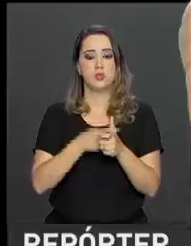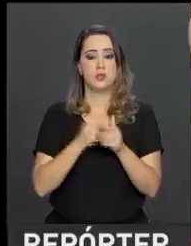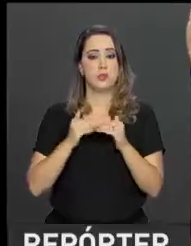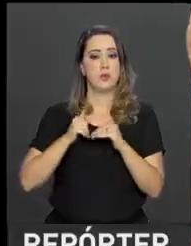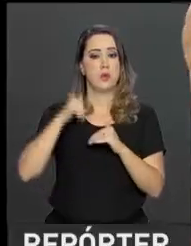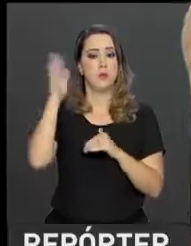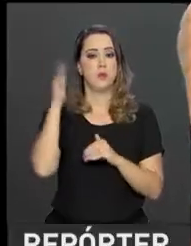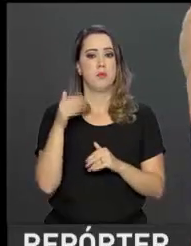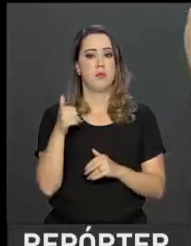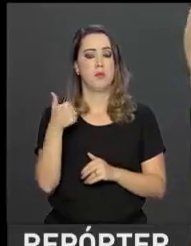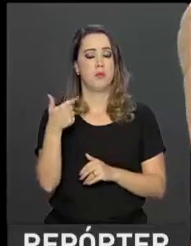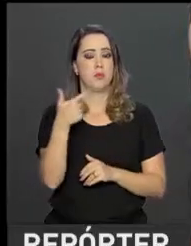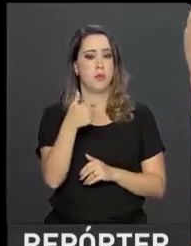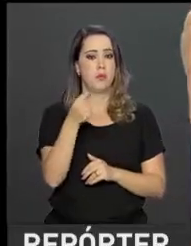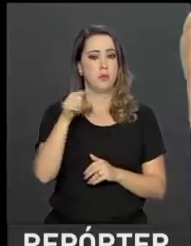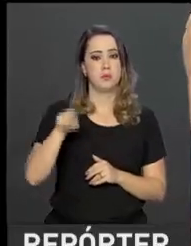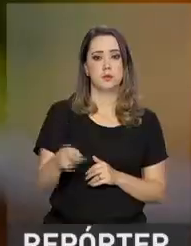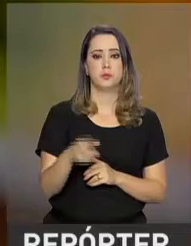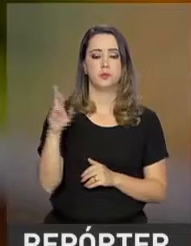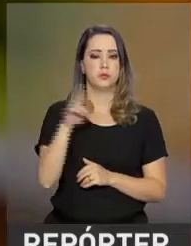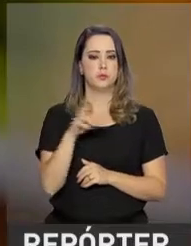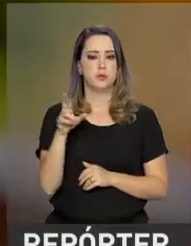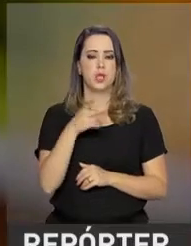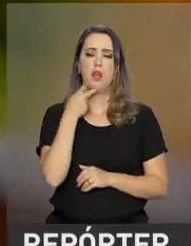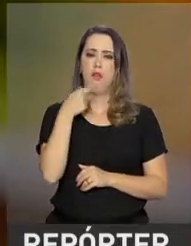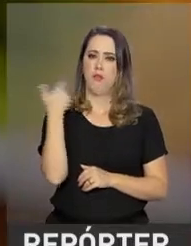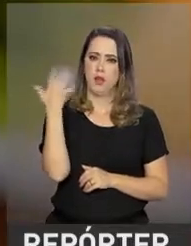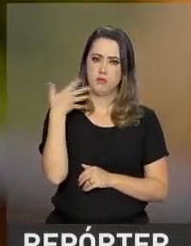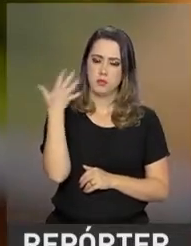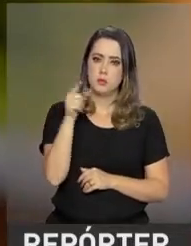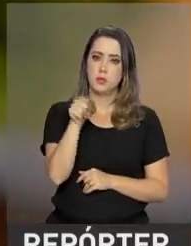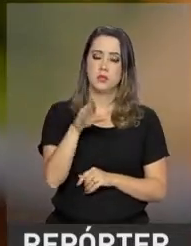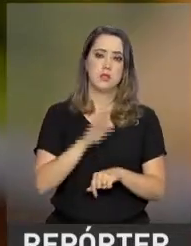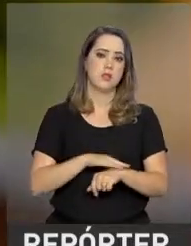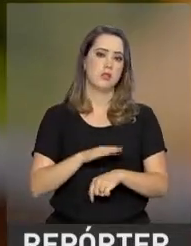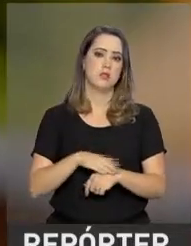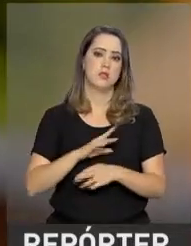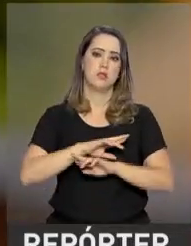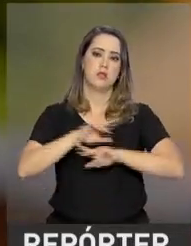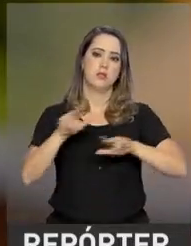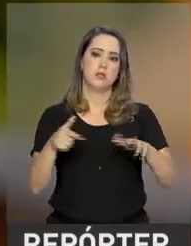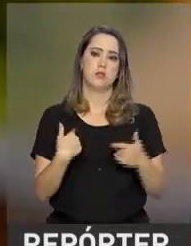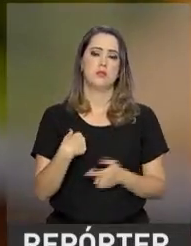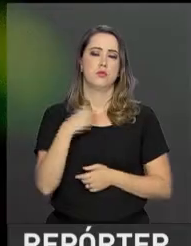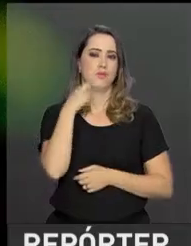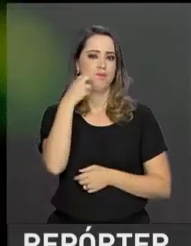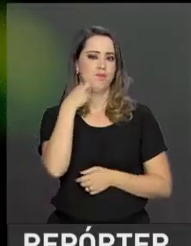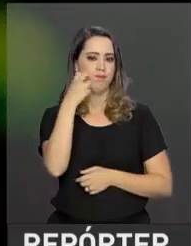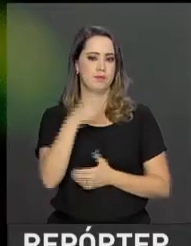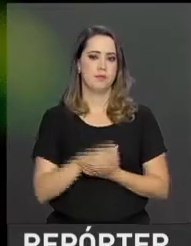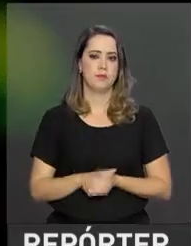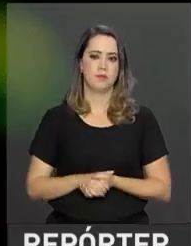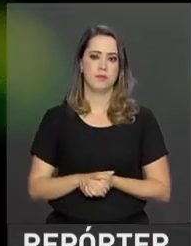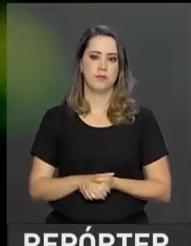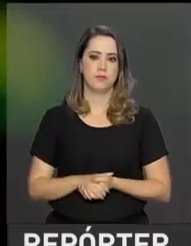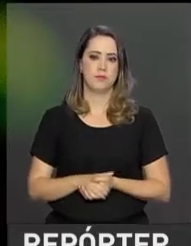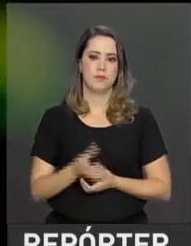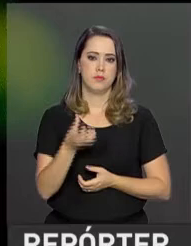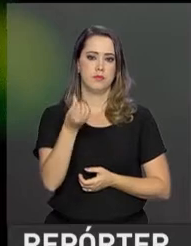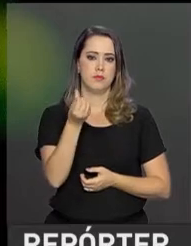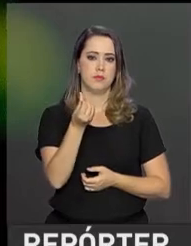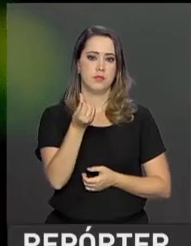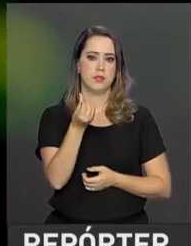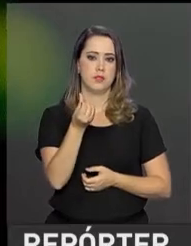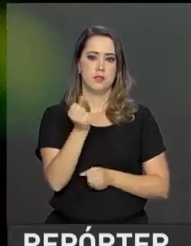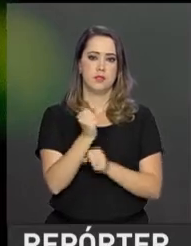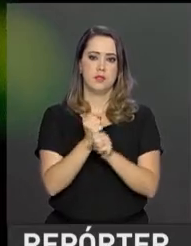passa de 120 mil reais. Ela conta que nesse período passou por muito constrangimento. Foram seis anos, praticamente,